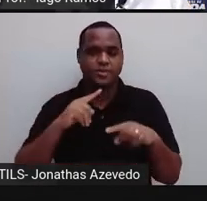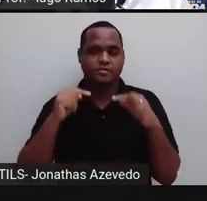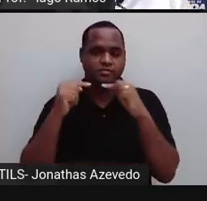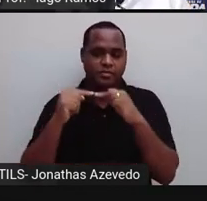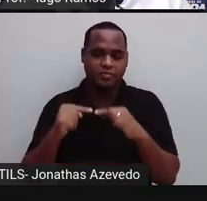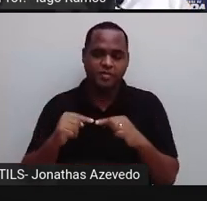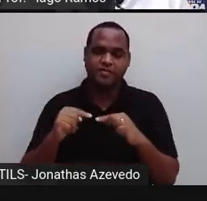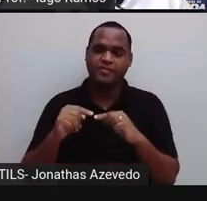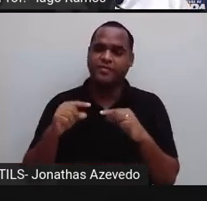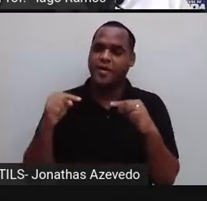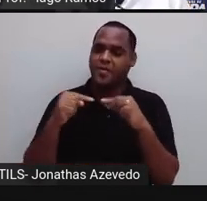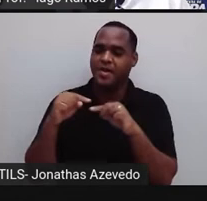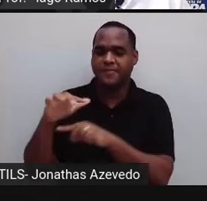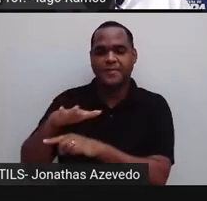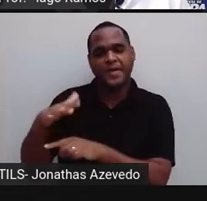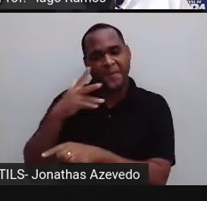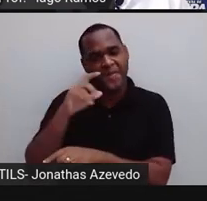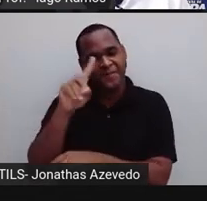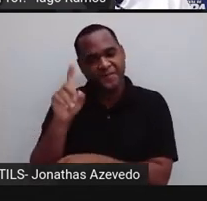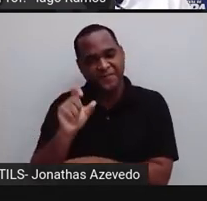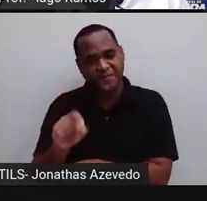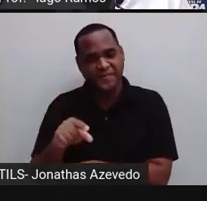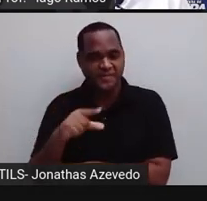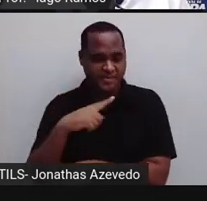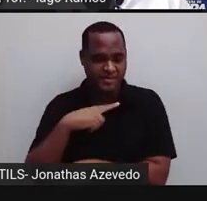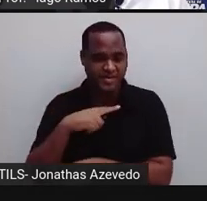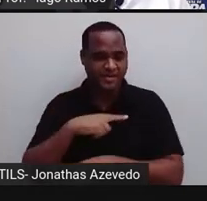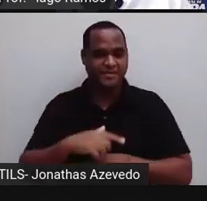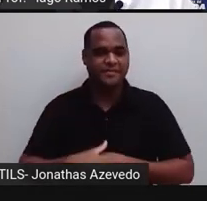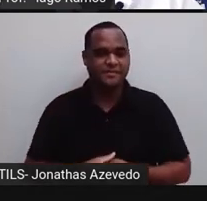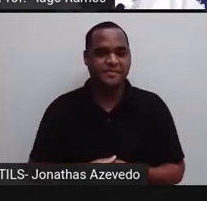daquela interrogaçãozinha ali, certo?